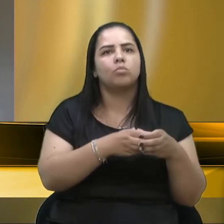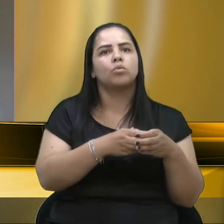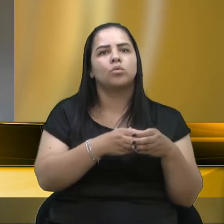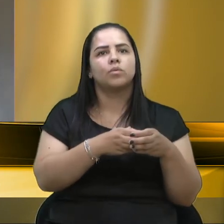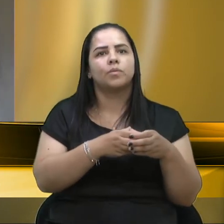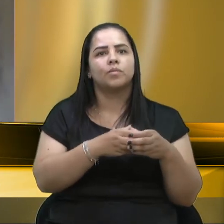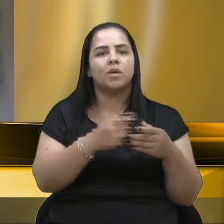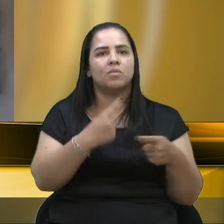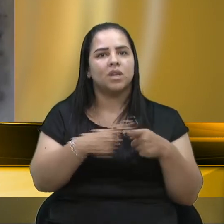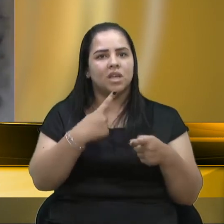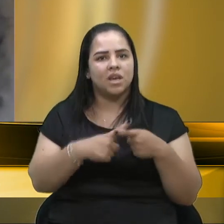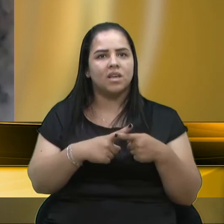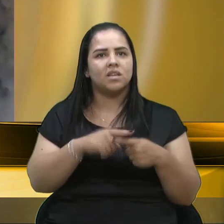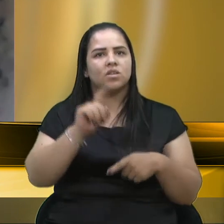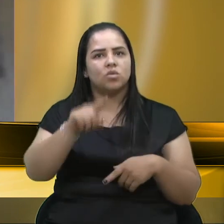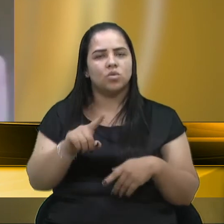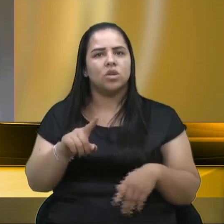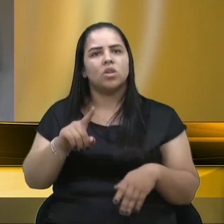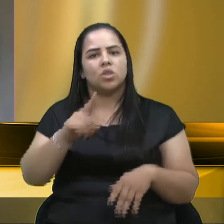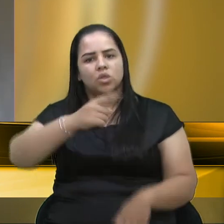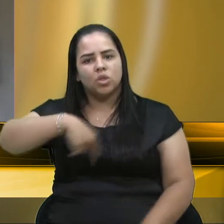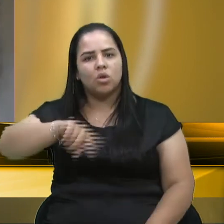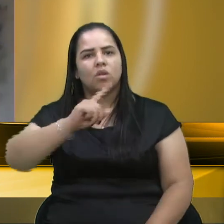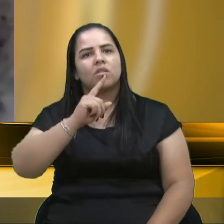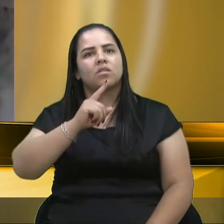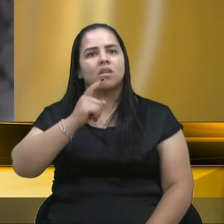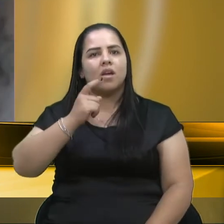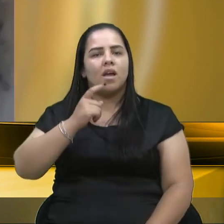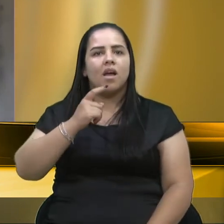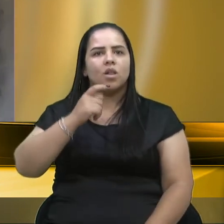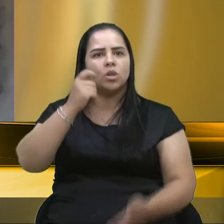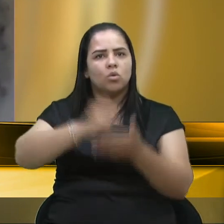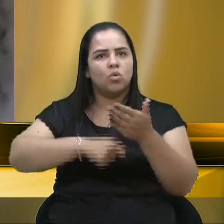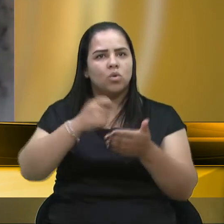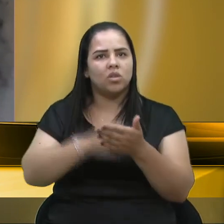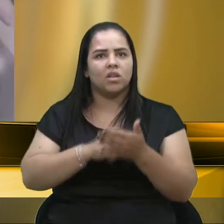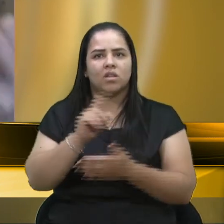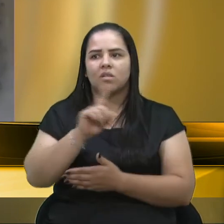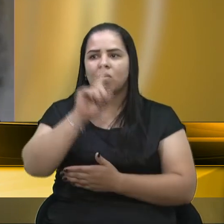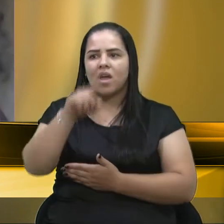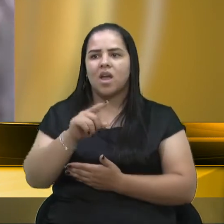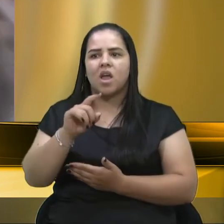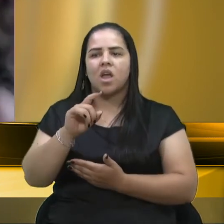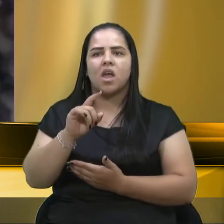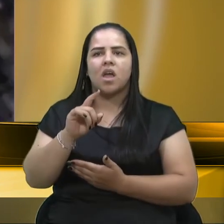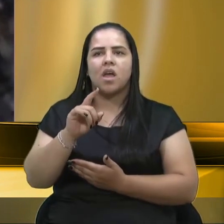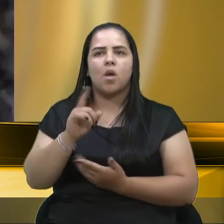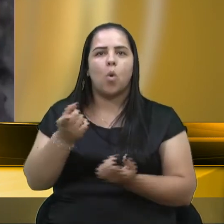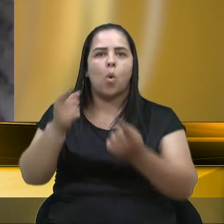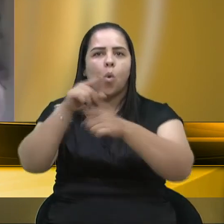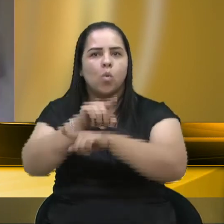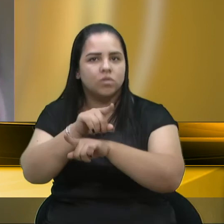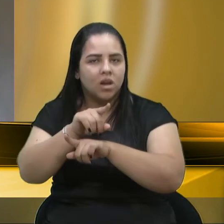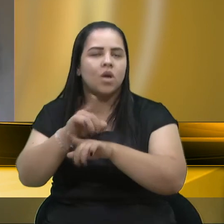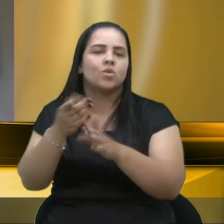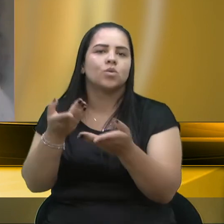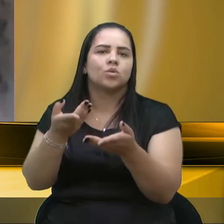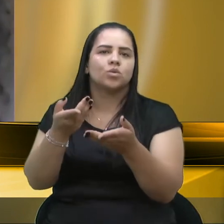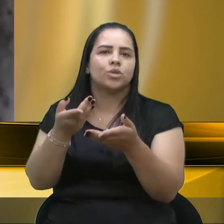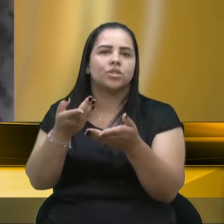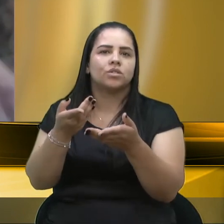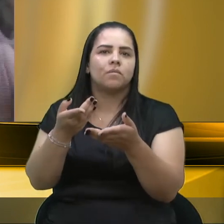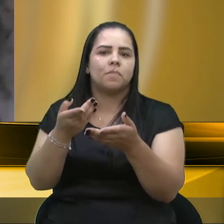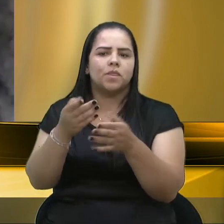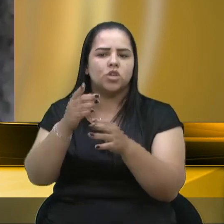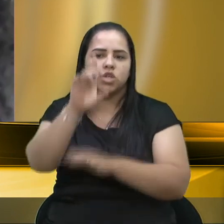pela nossa casa é de extrema importância para nos colocar nos contrários, não contrários a direitos da classe trabalhadora, mas contrários a